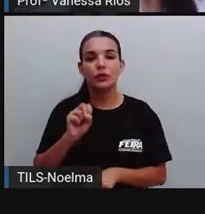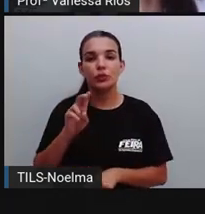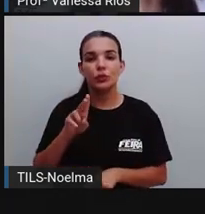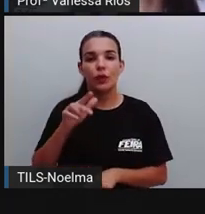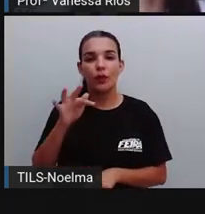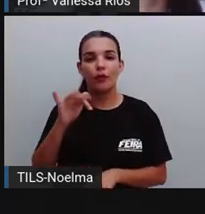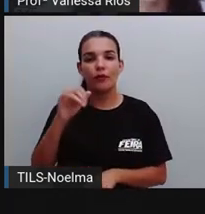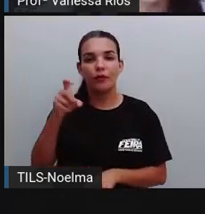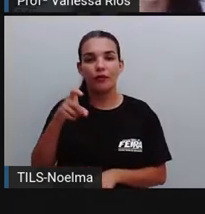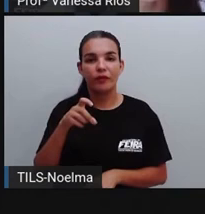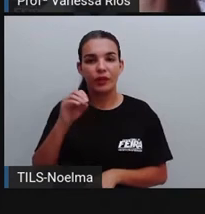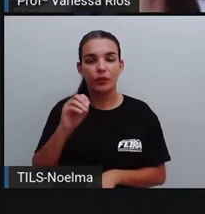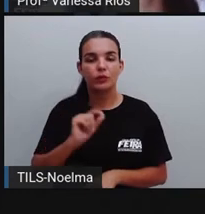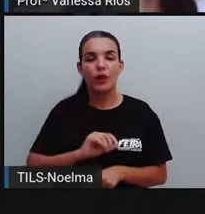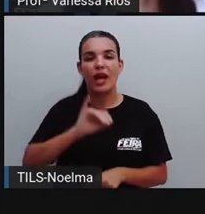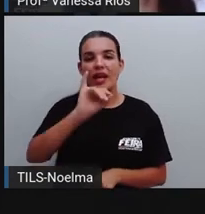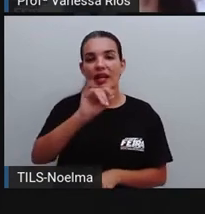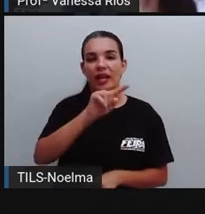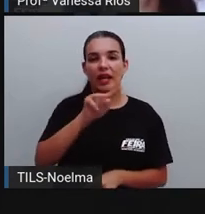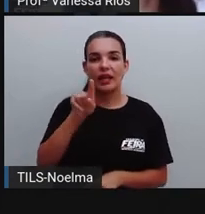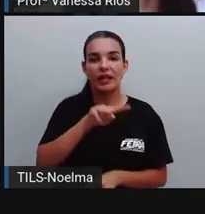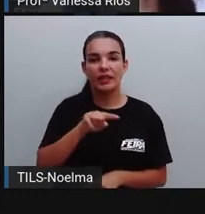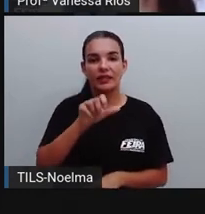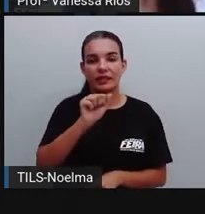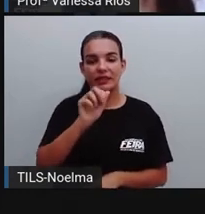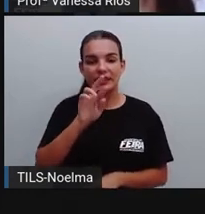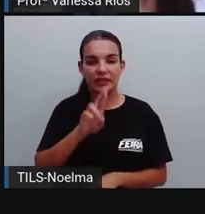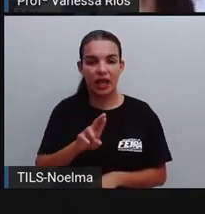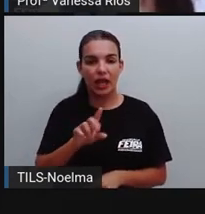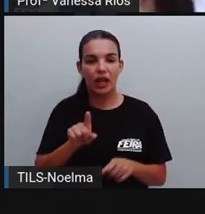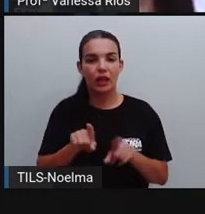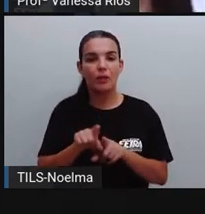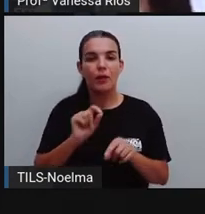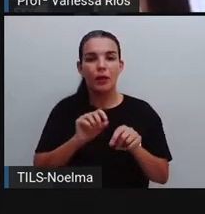sufixo isar, que forma verbos.